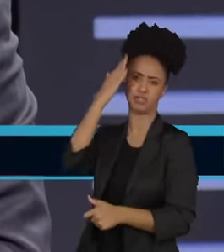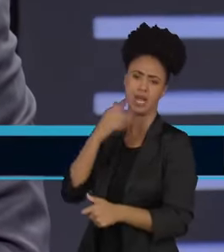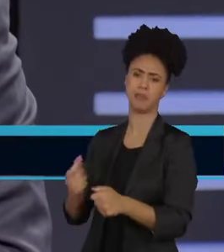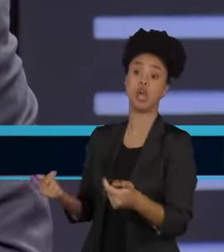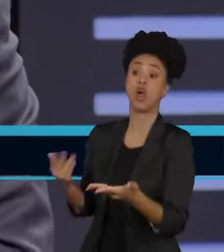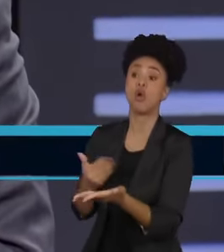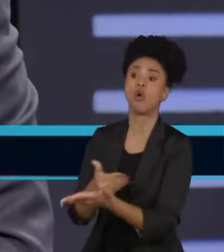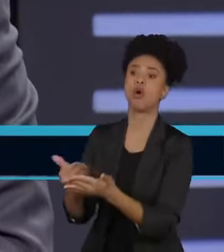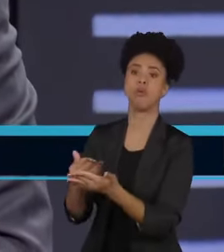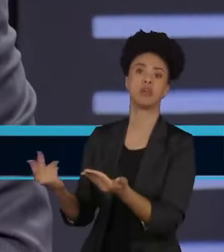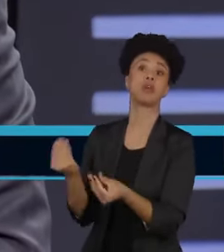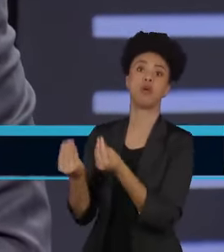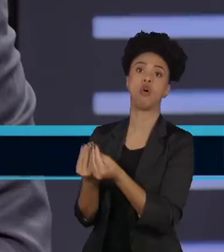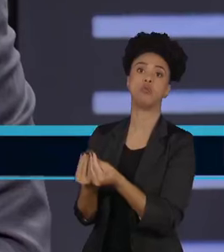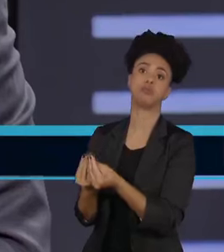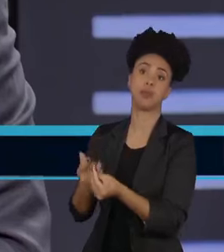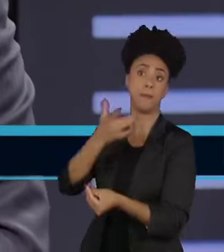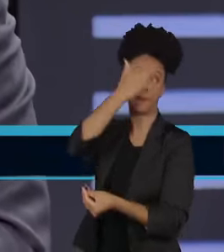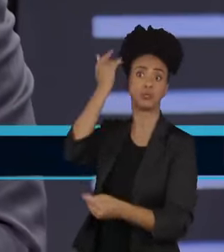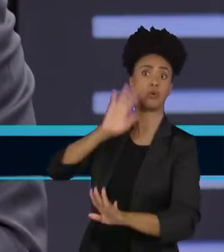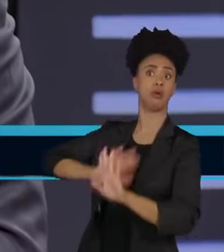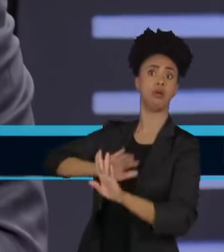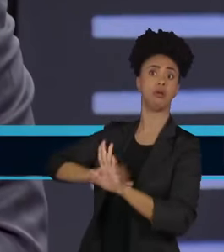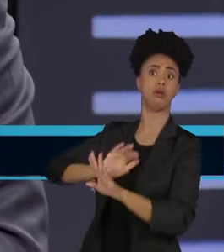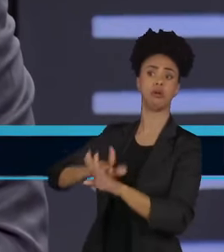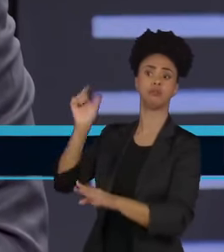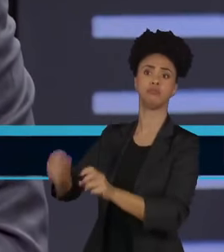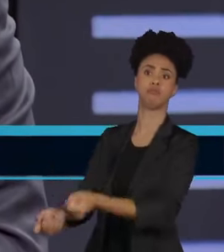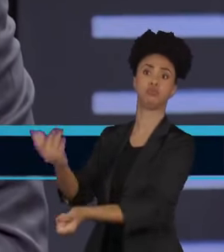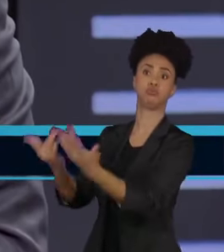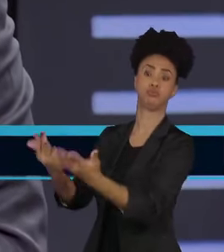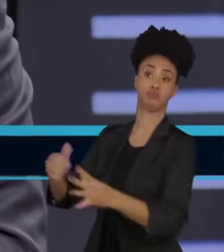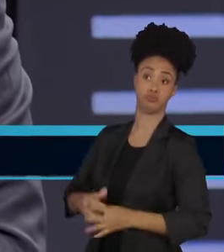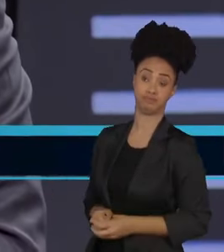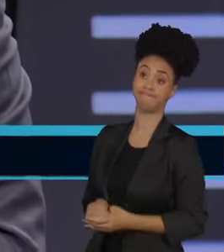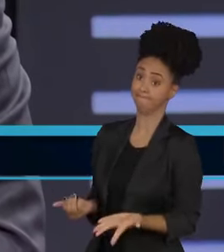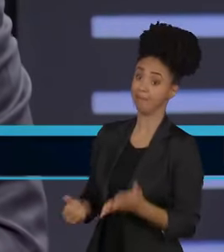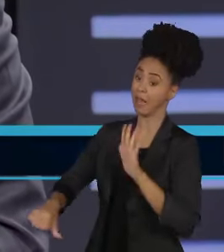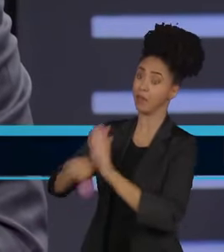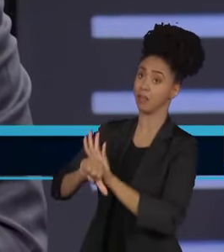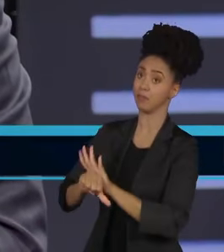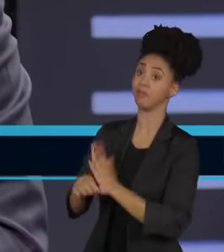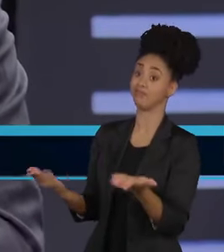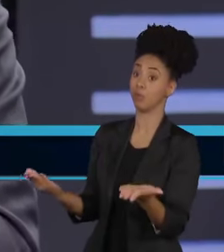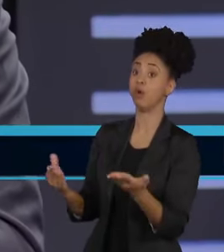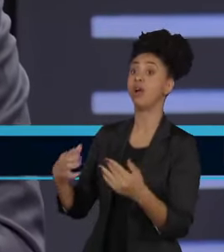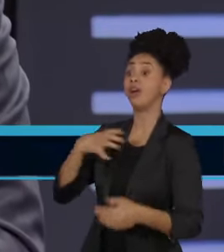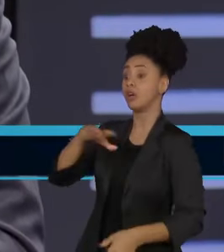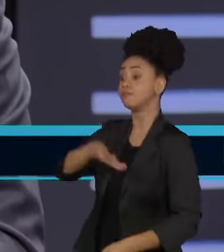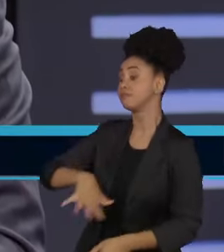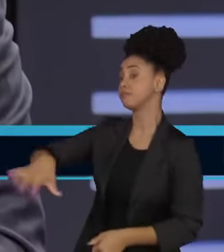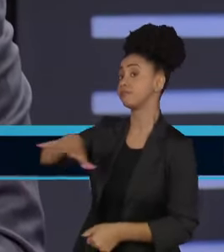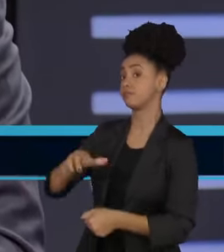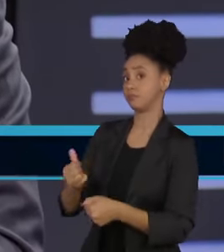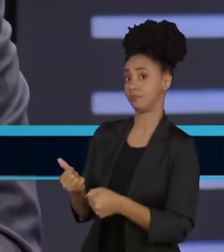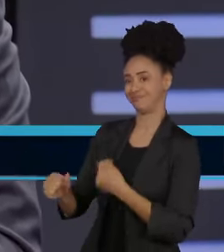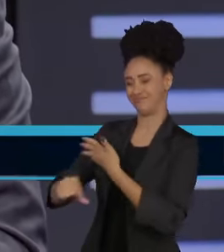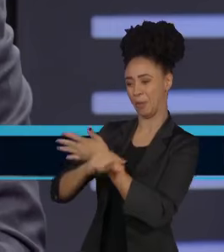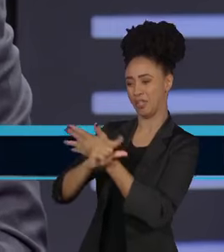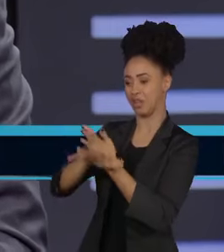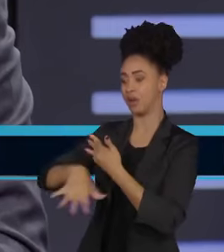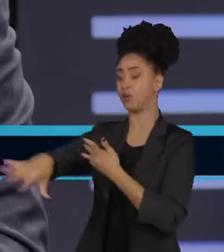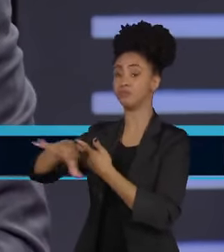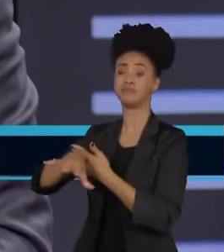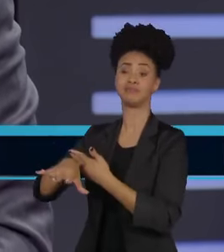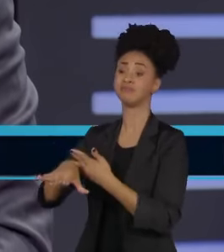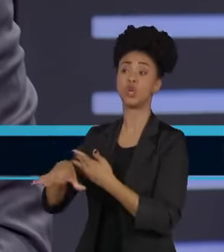forma criminosa, a estrutura do Pantanal como um todo, ele vai contribuindo com o próprio incêndio. Por